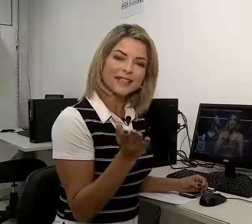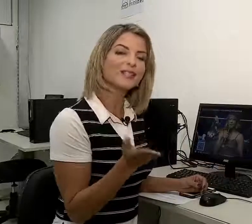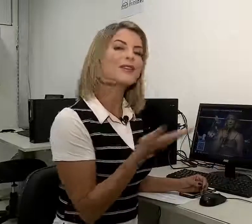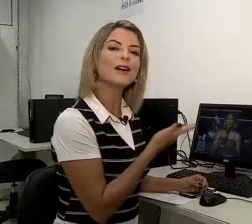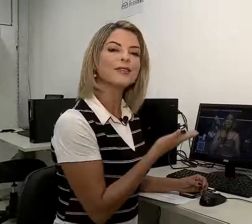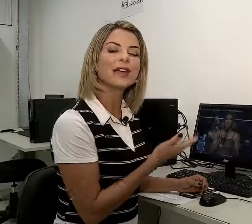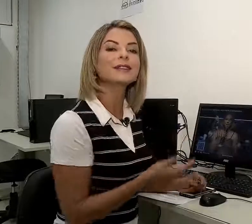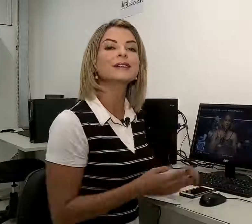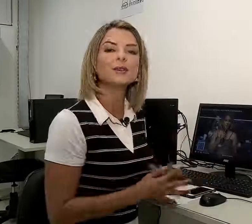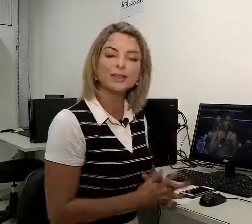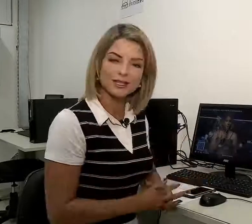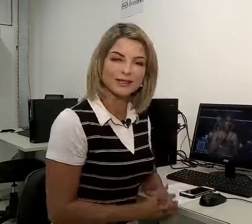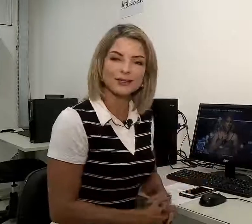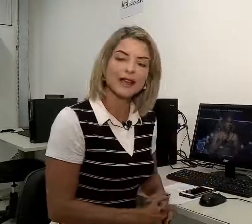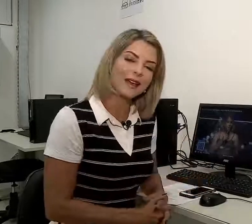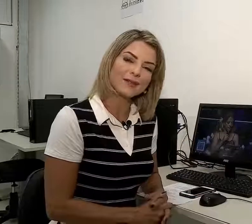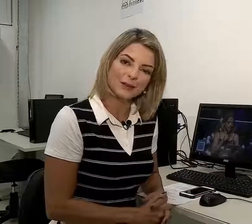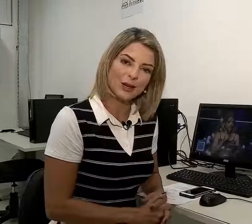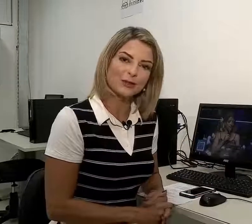Você aí, chegou a ver a segunda edição da Live Cultural?